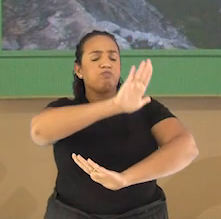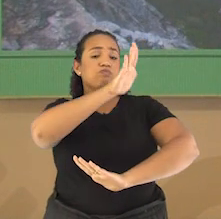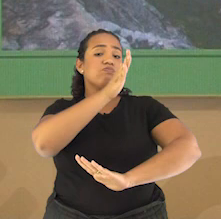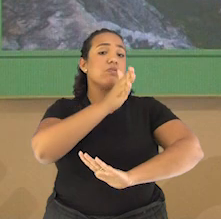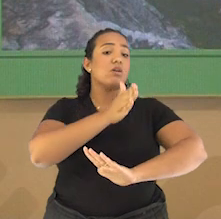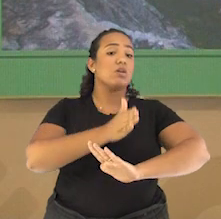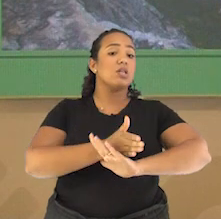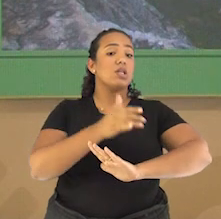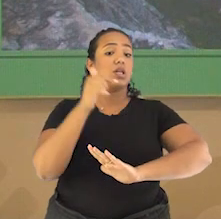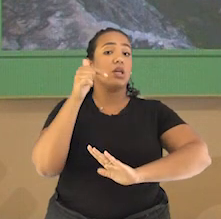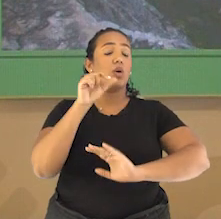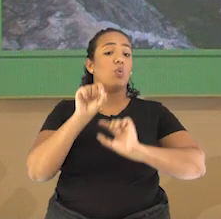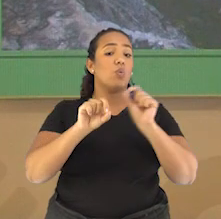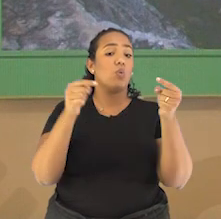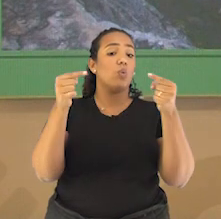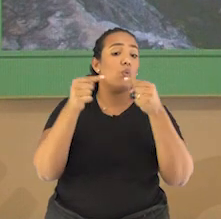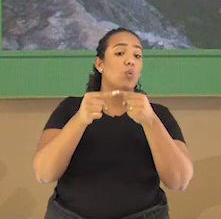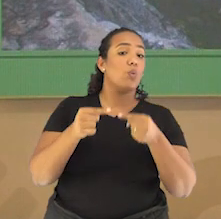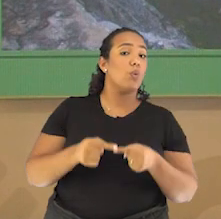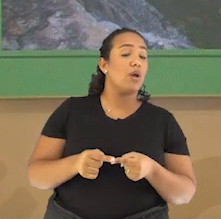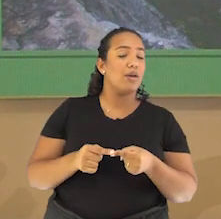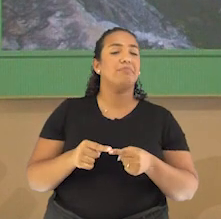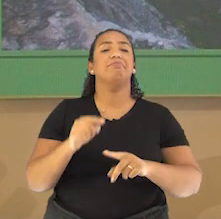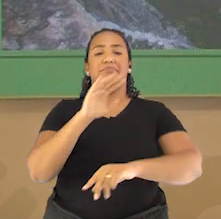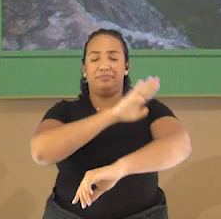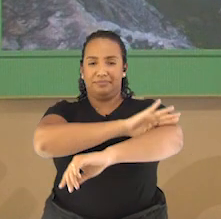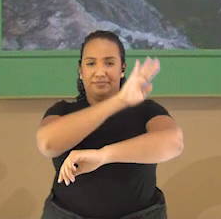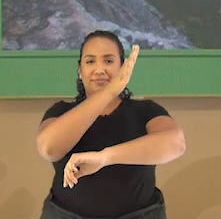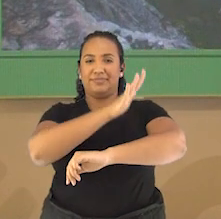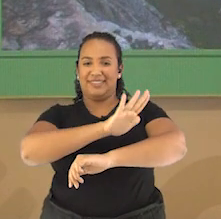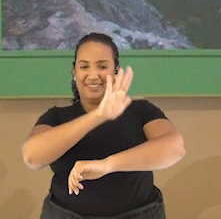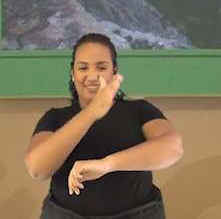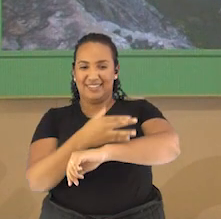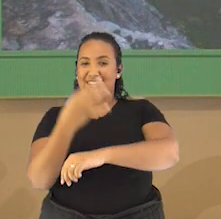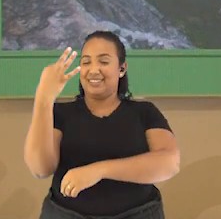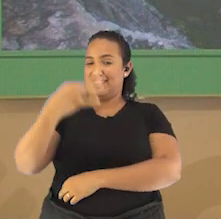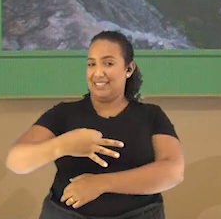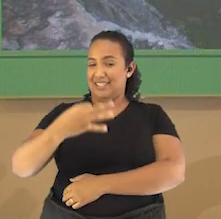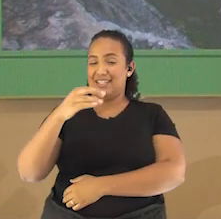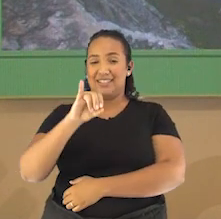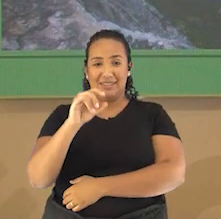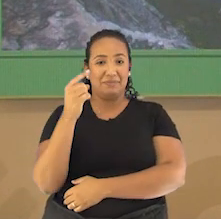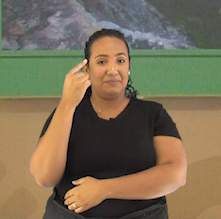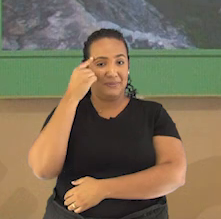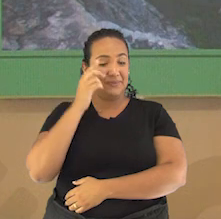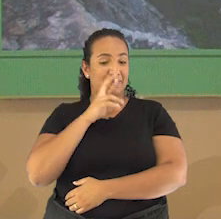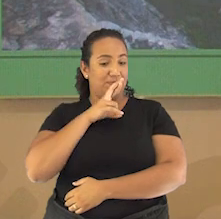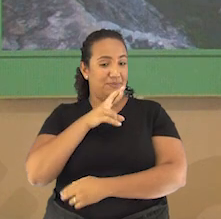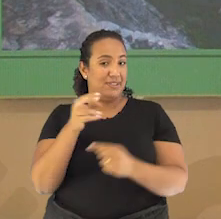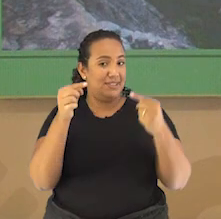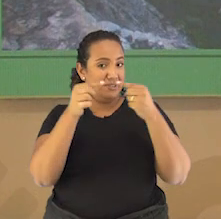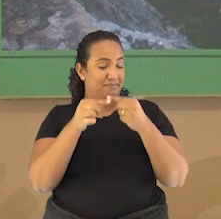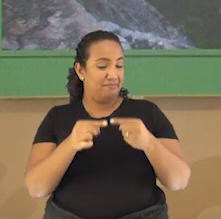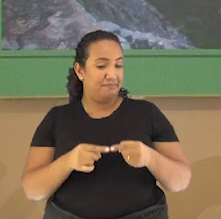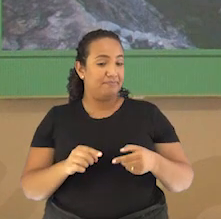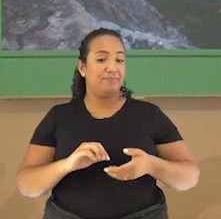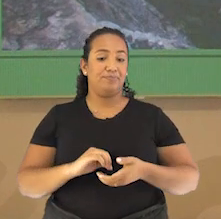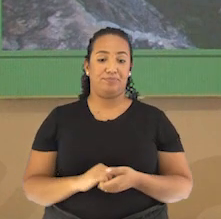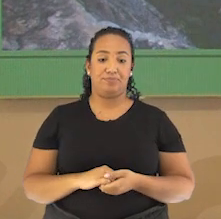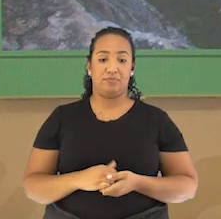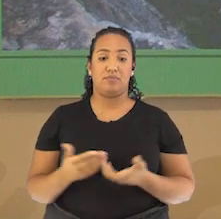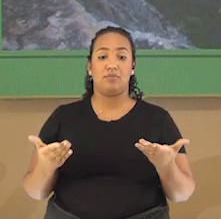Portanto, nós podemos relacionar a montanhas. Acertou? Quem pensou em montanhas para essa imagem?